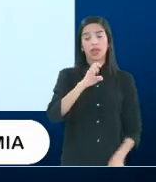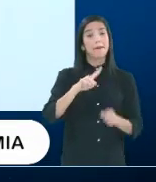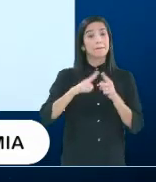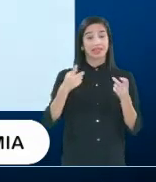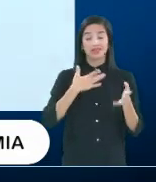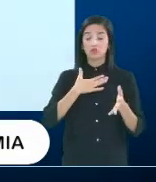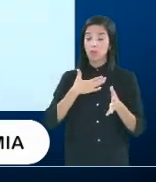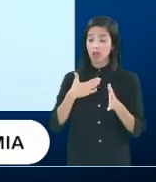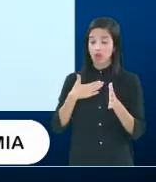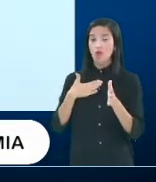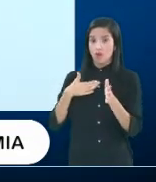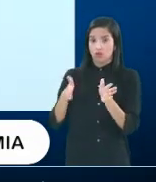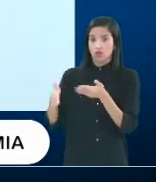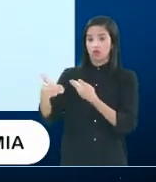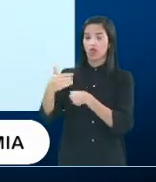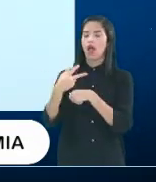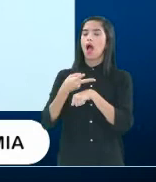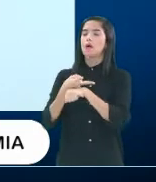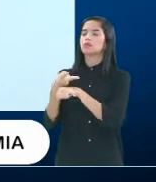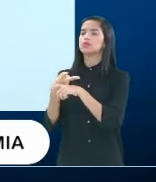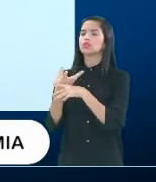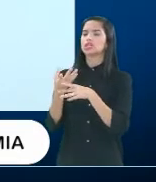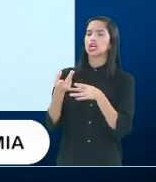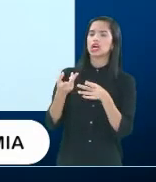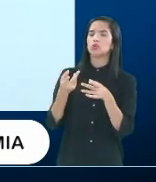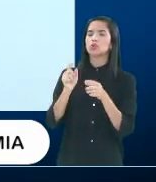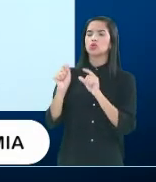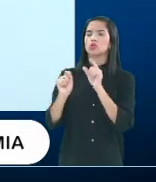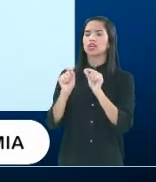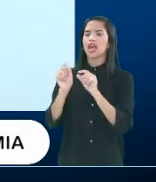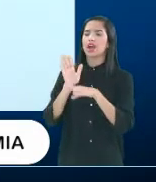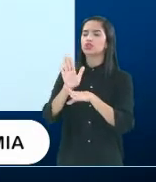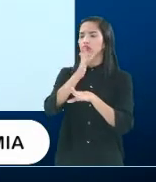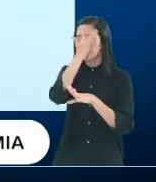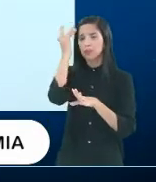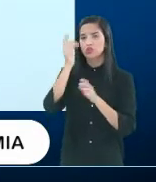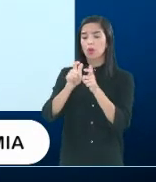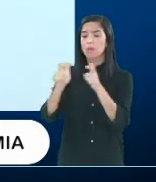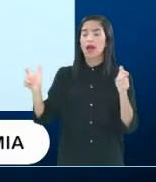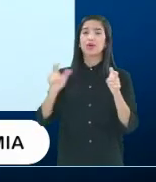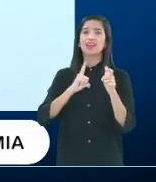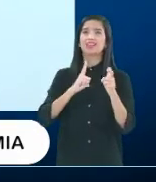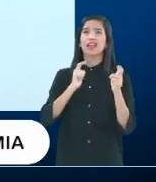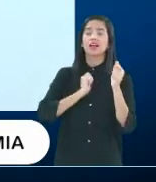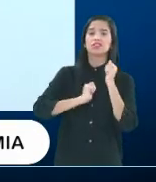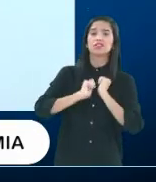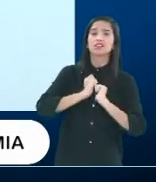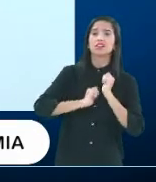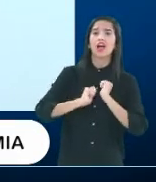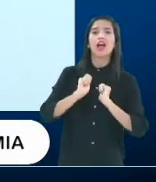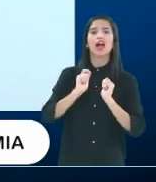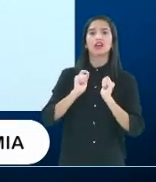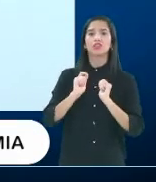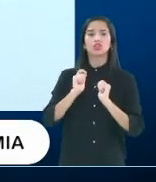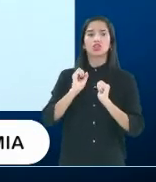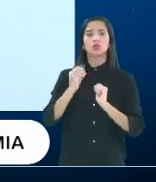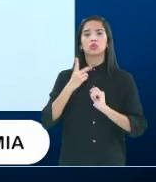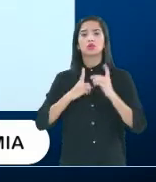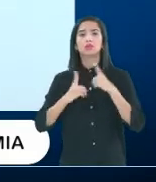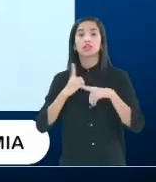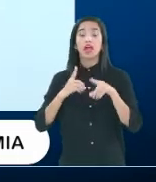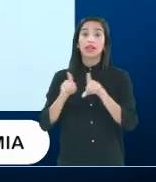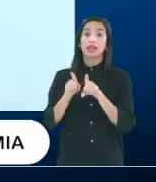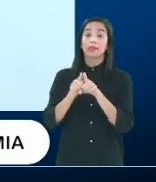e, misturado a isso, existem outras coisas, como problemas de relacionamento,